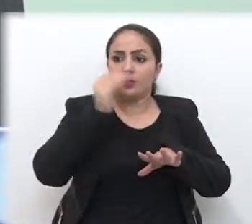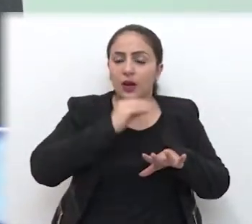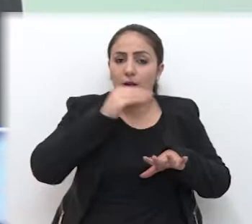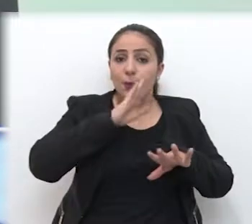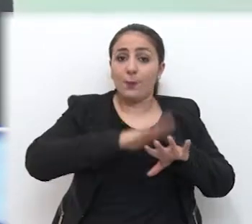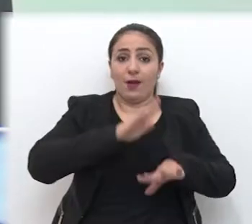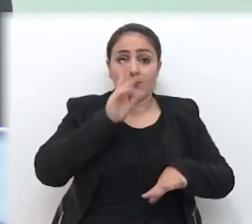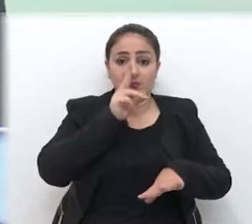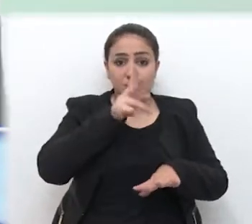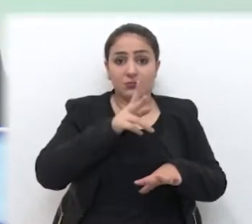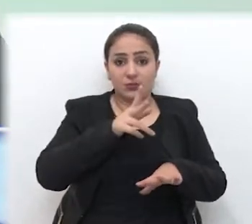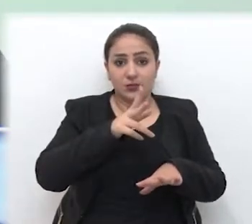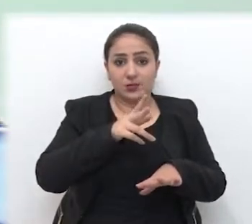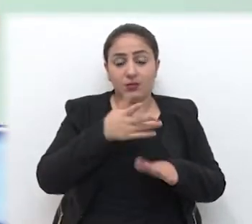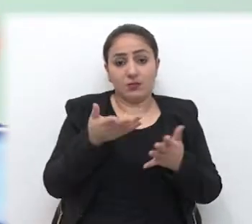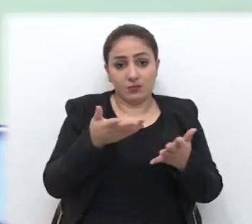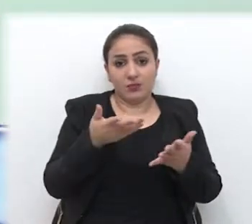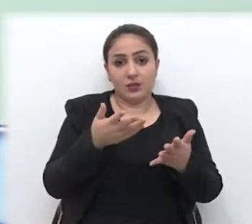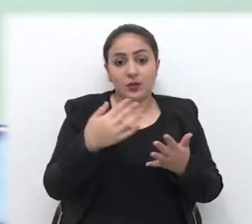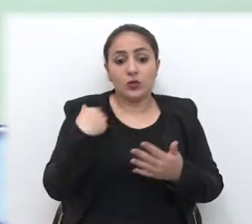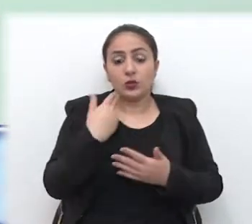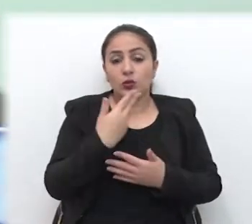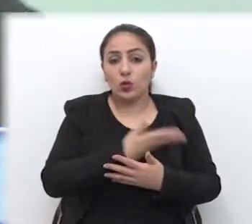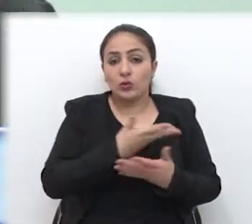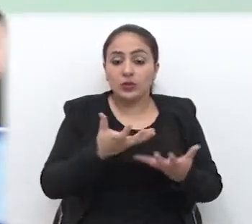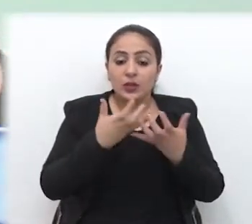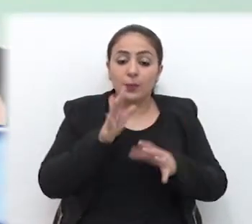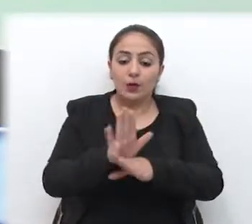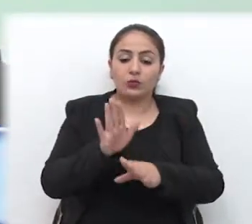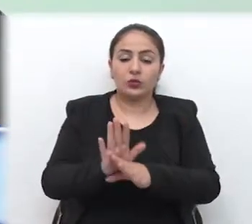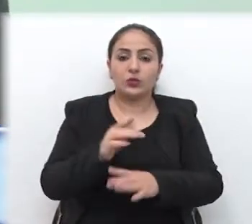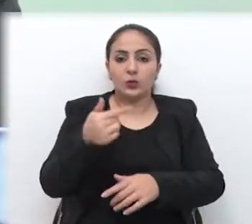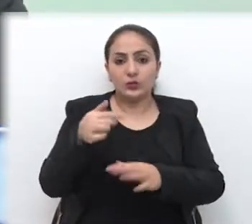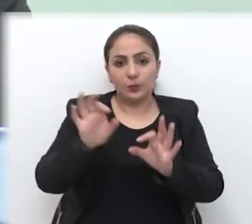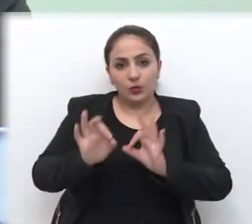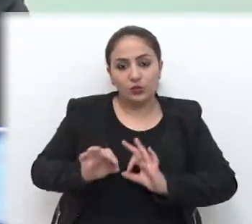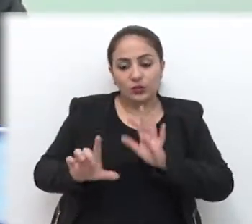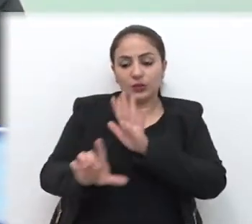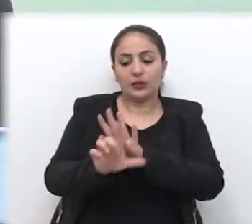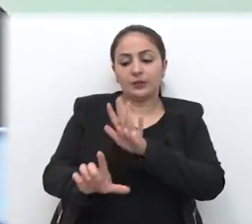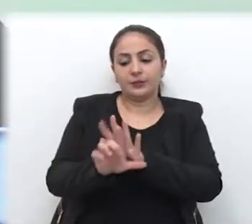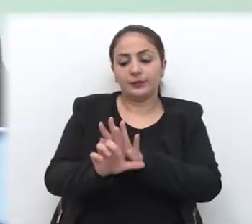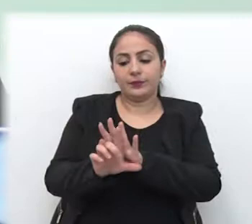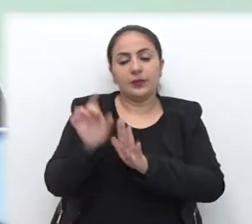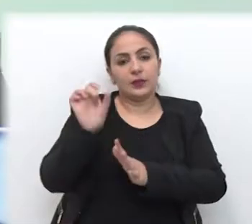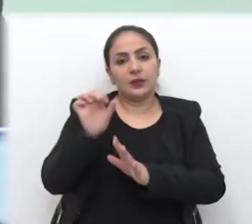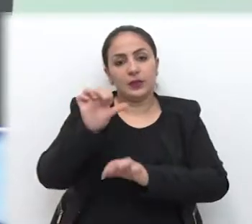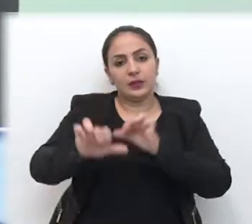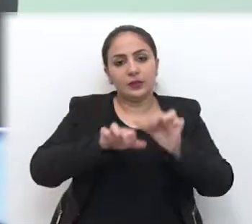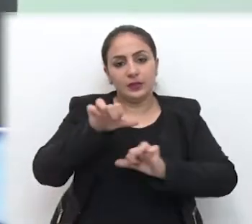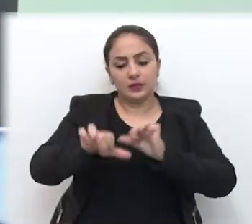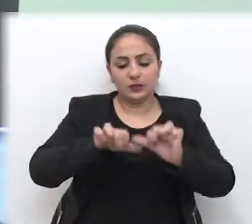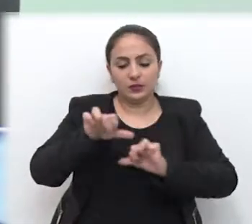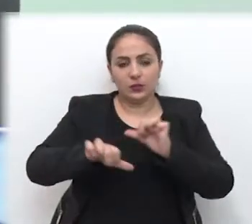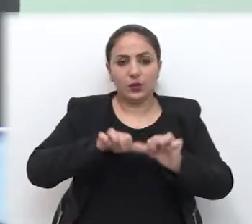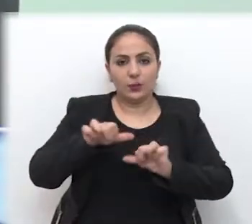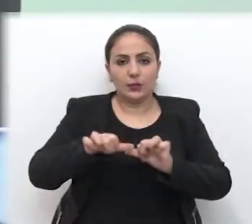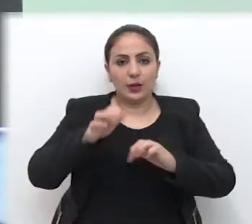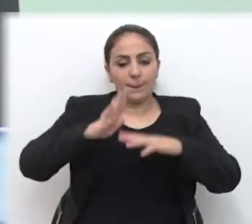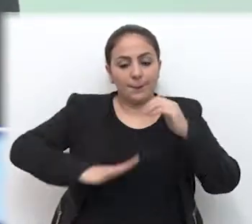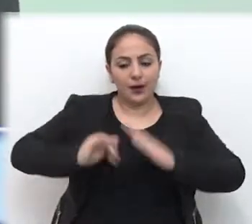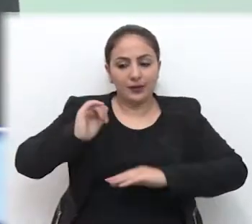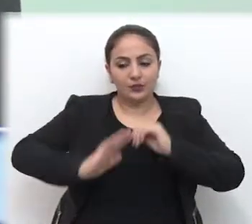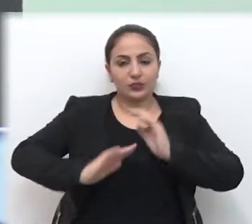fragilizando mais. Então estas questões a gente quer colaborar com este projeto de lei, que ele se transforme